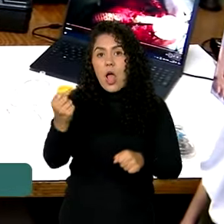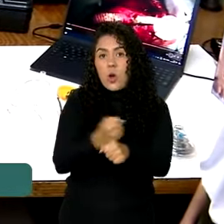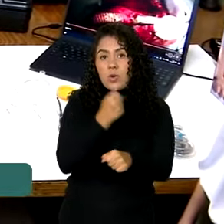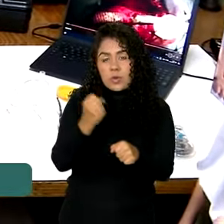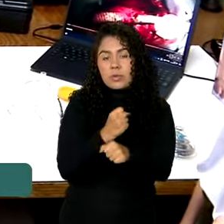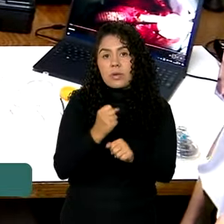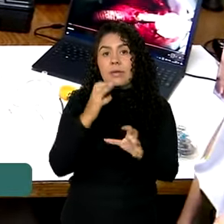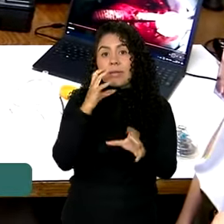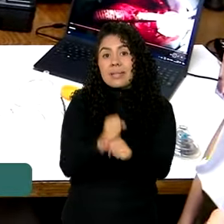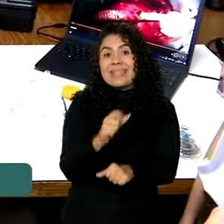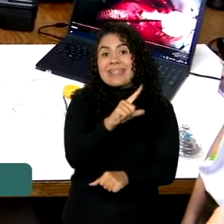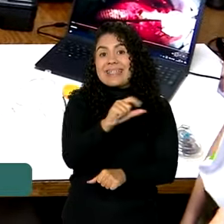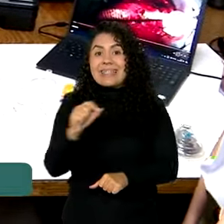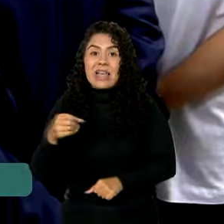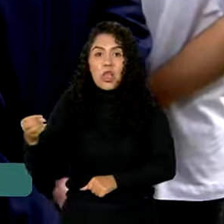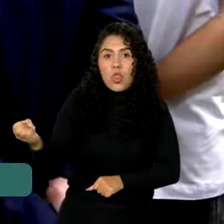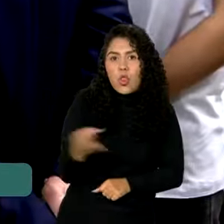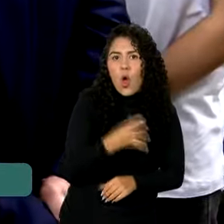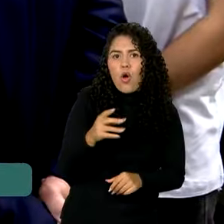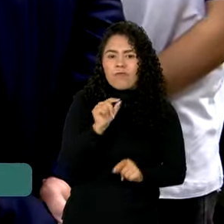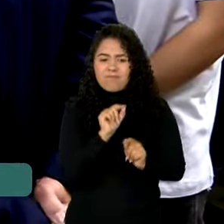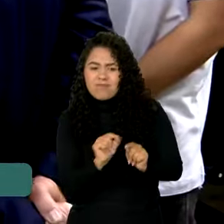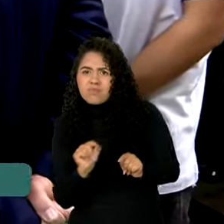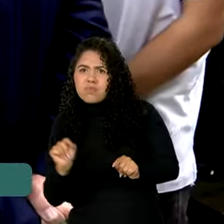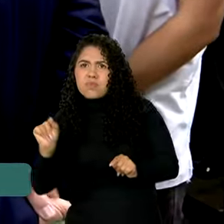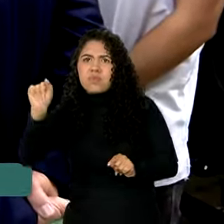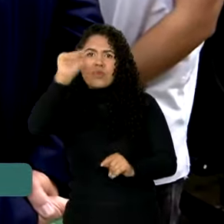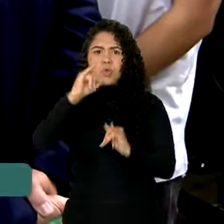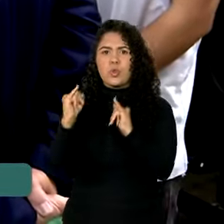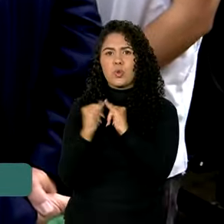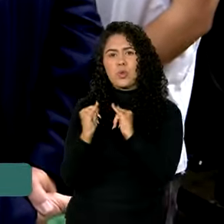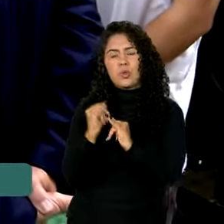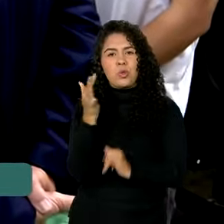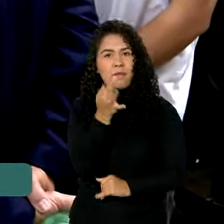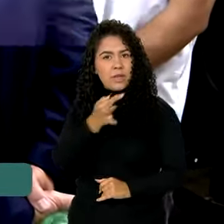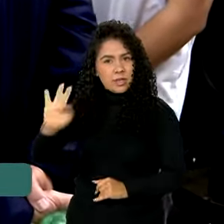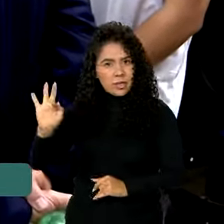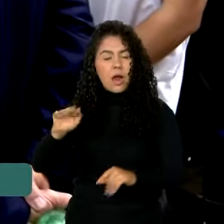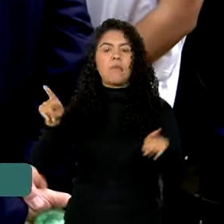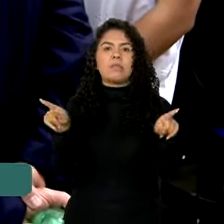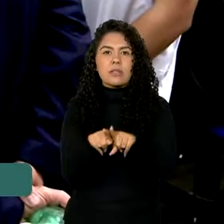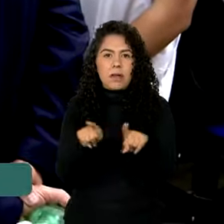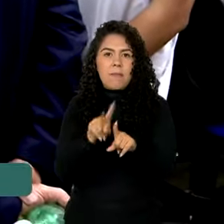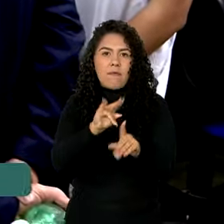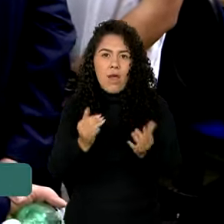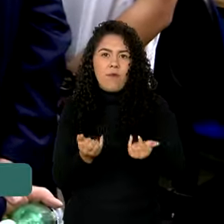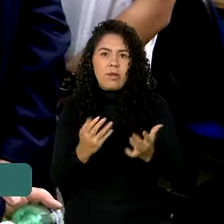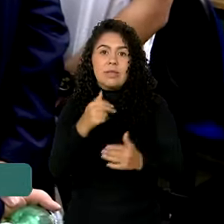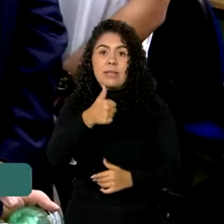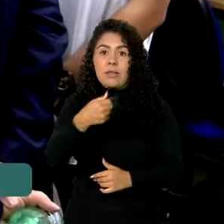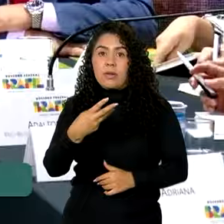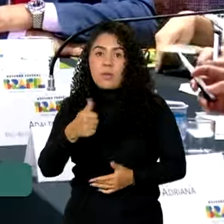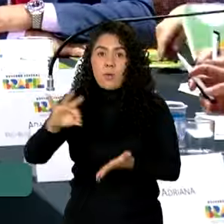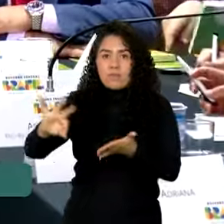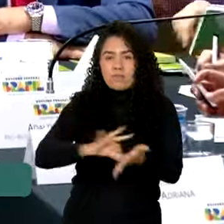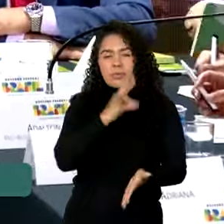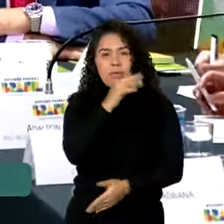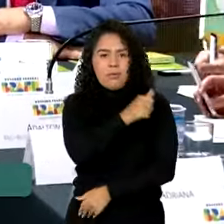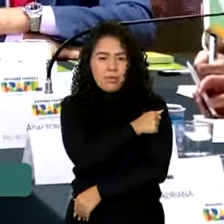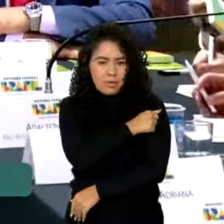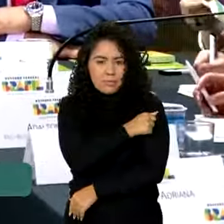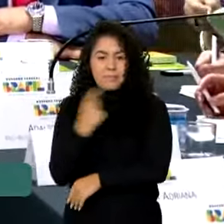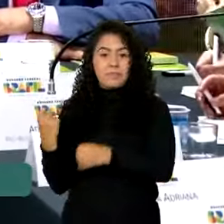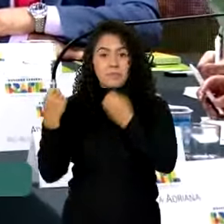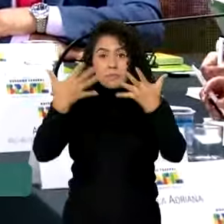CAMP de institutos federais com 140 mil novas matrículas até 2026. O Brasil